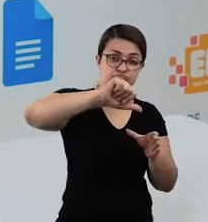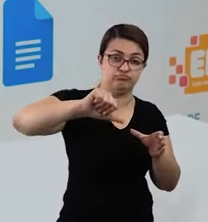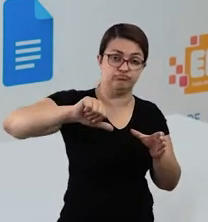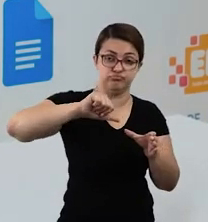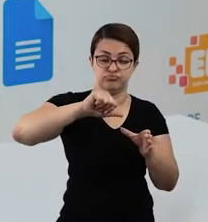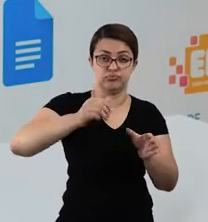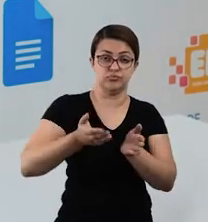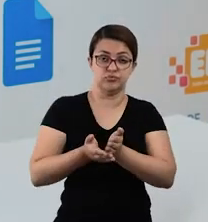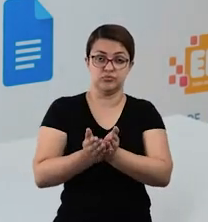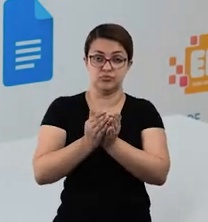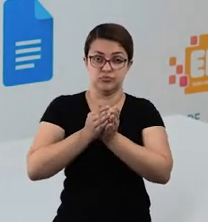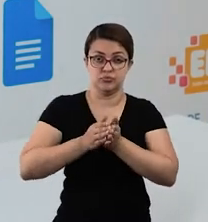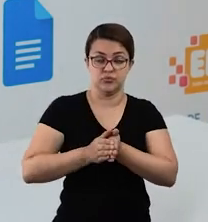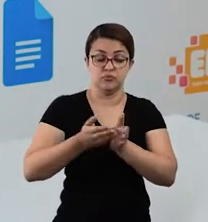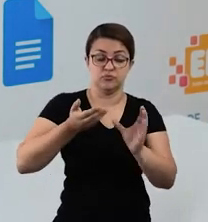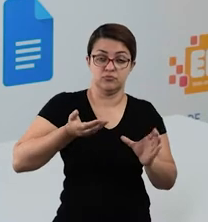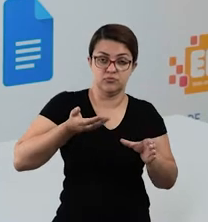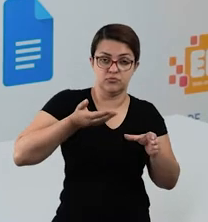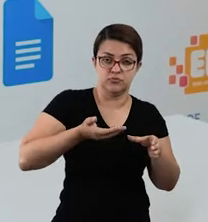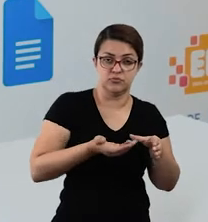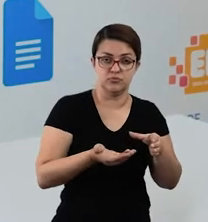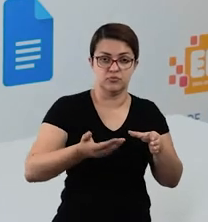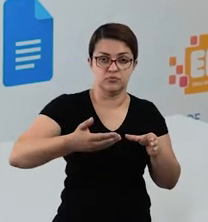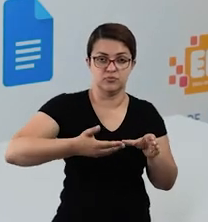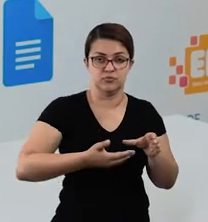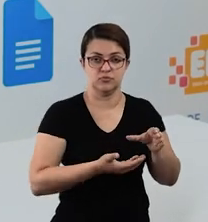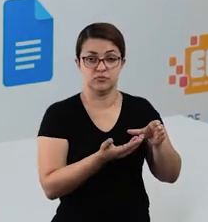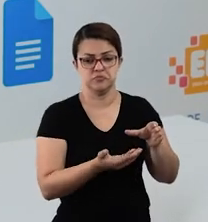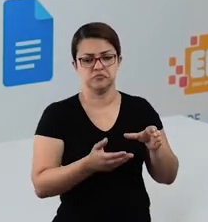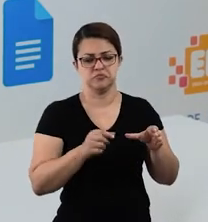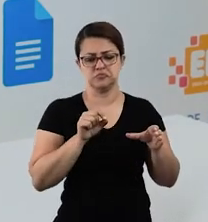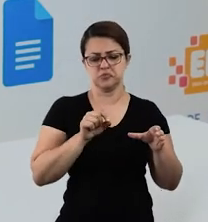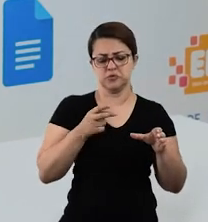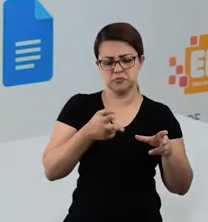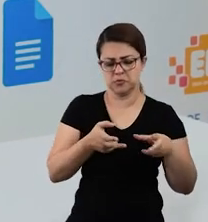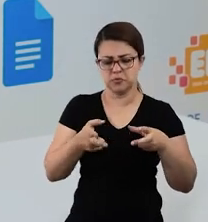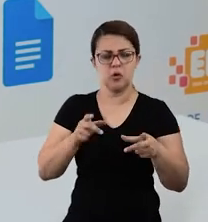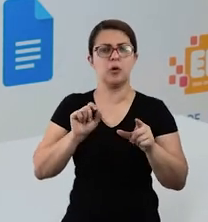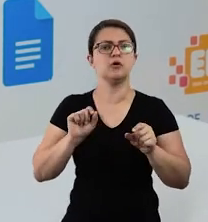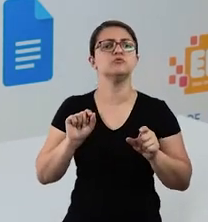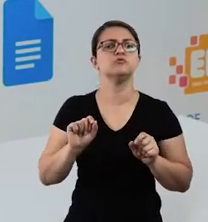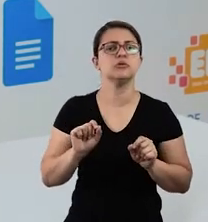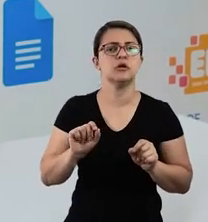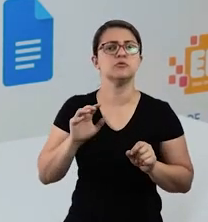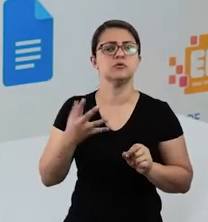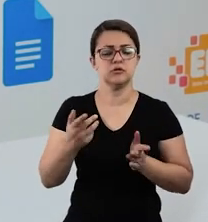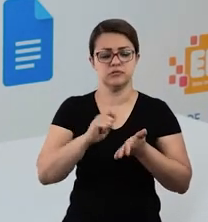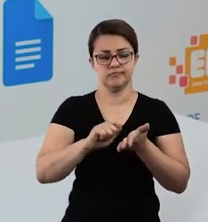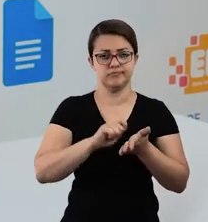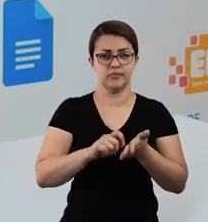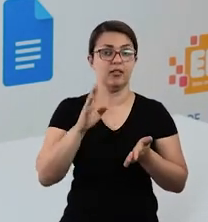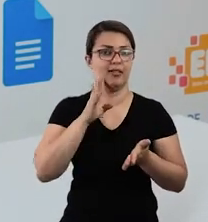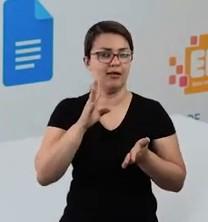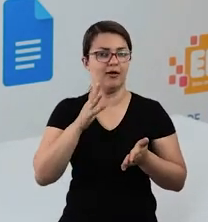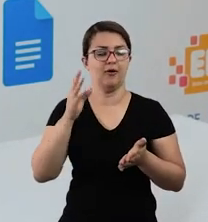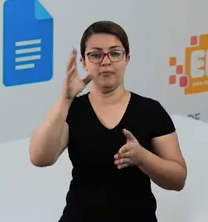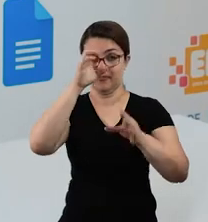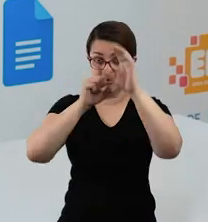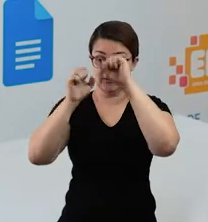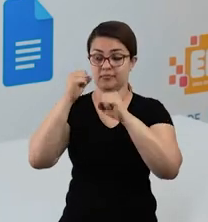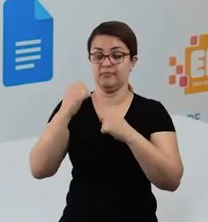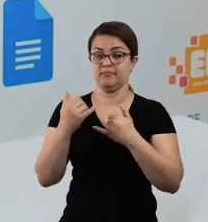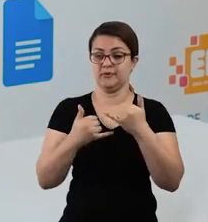análise do que acontece com esse barquinho. Tudo bem? Façam, que está muito bacana. É muito legal aprender brincando.